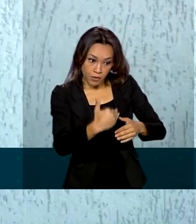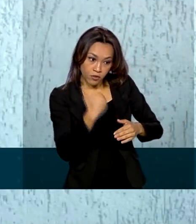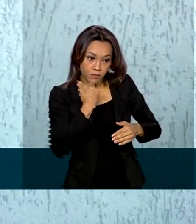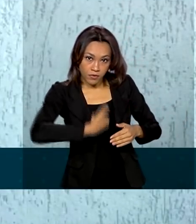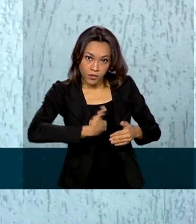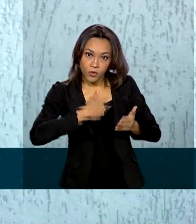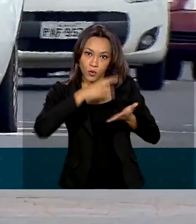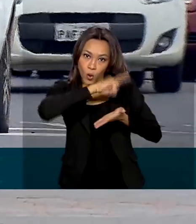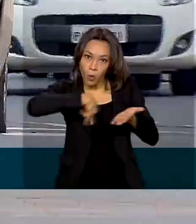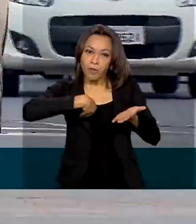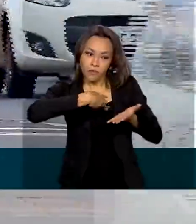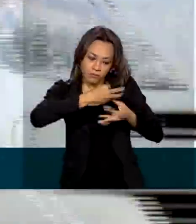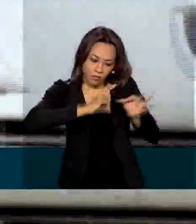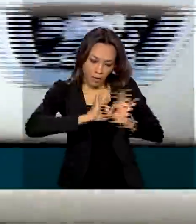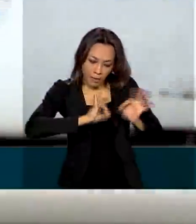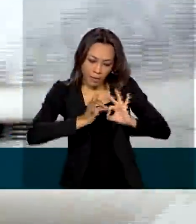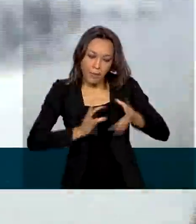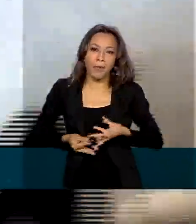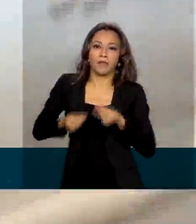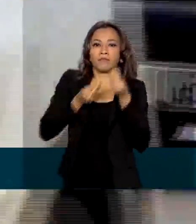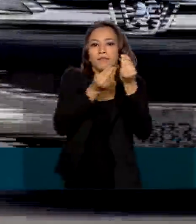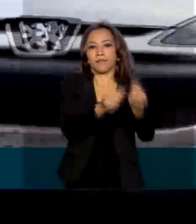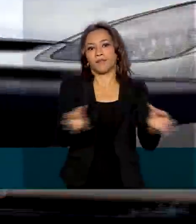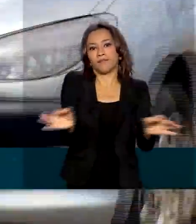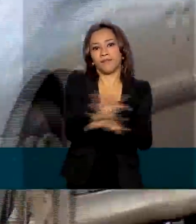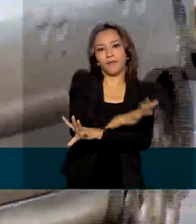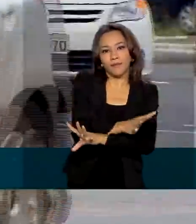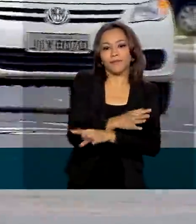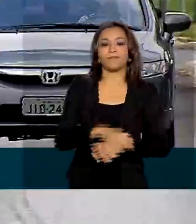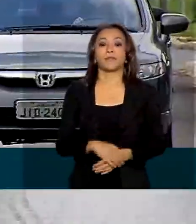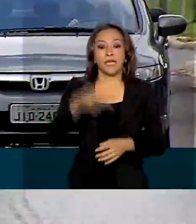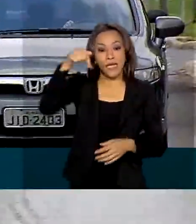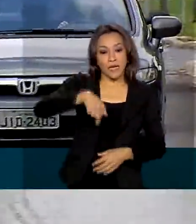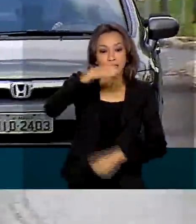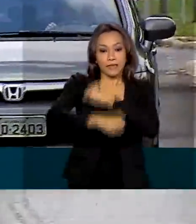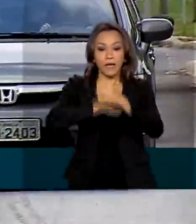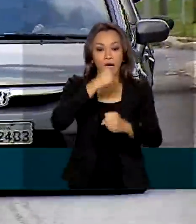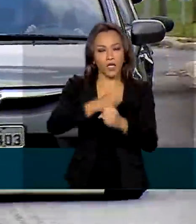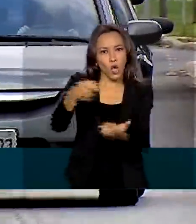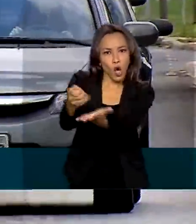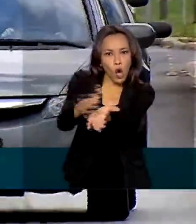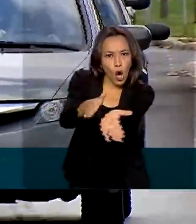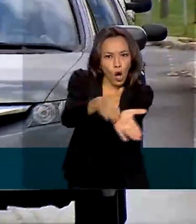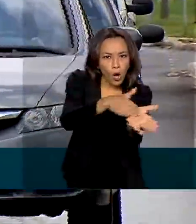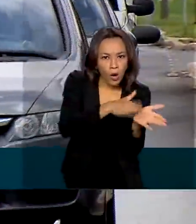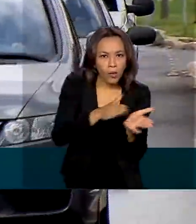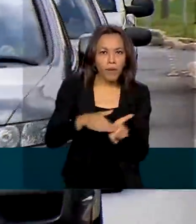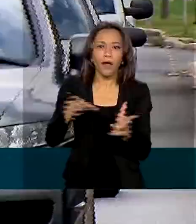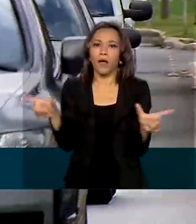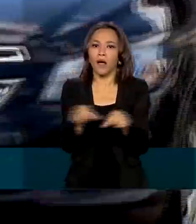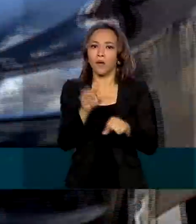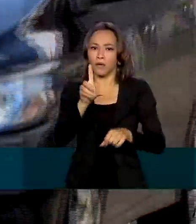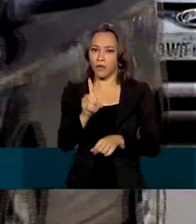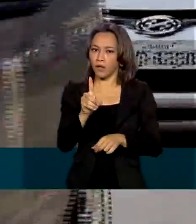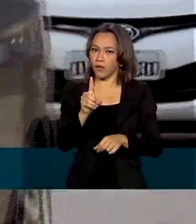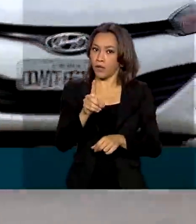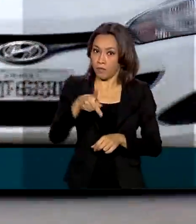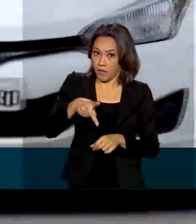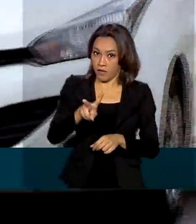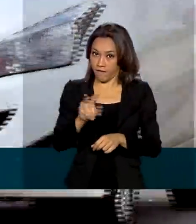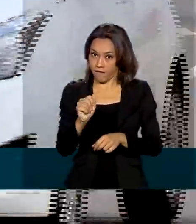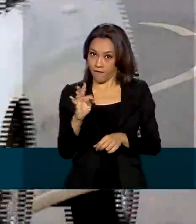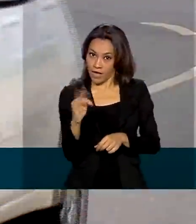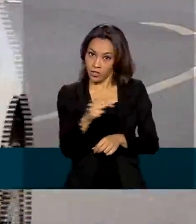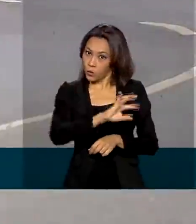dando andamento no processo. Esse ano, governo não vai cobrar o DPVAT dos proprietários de veículos. Valores